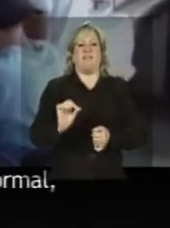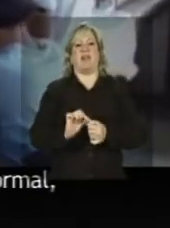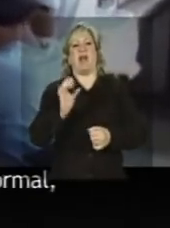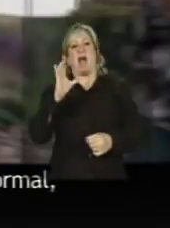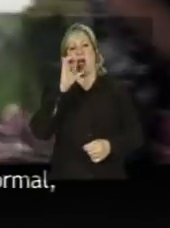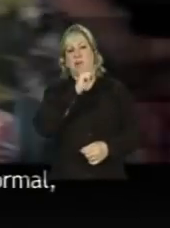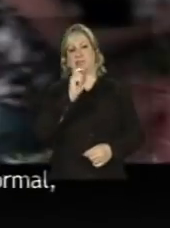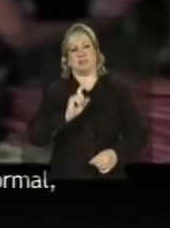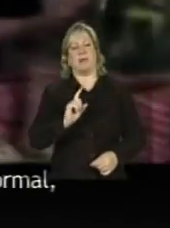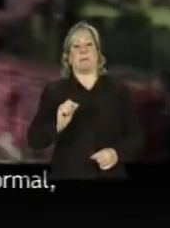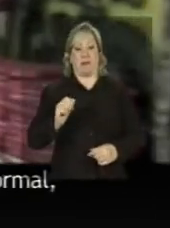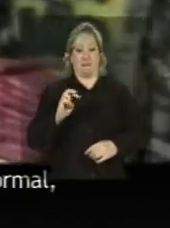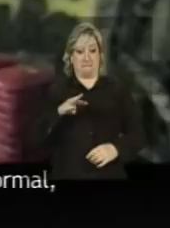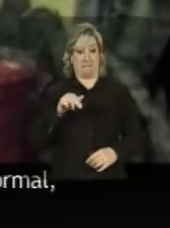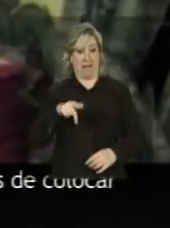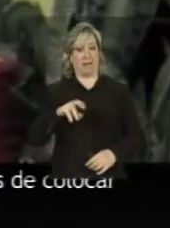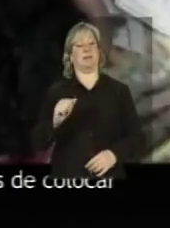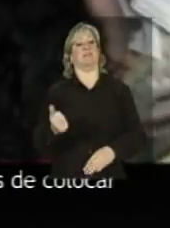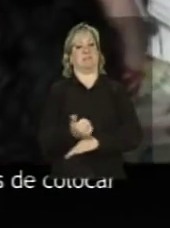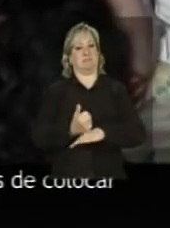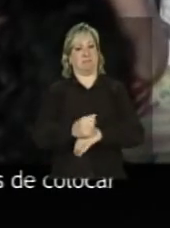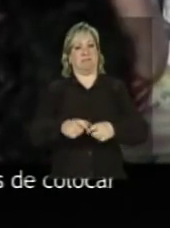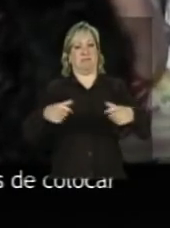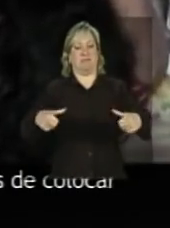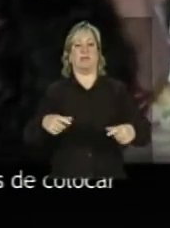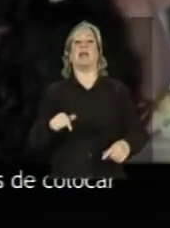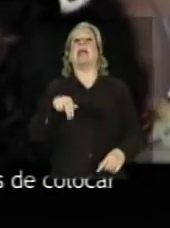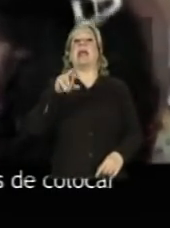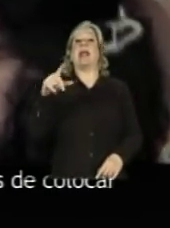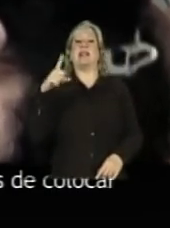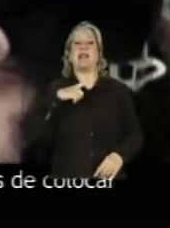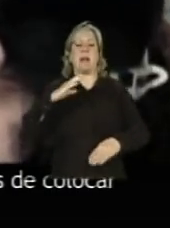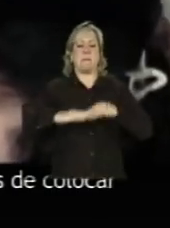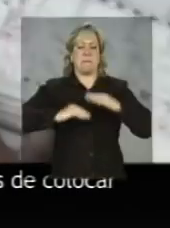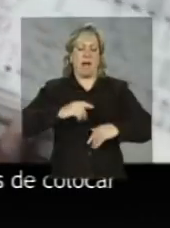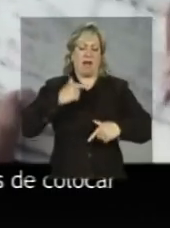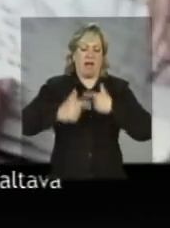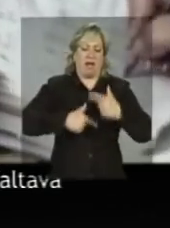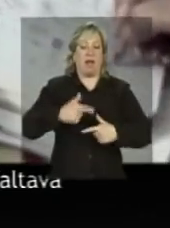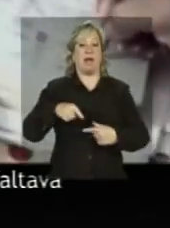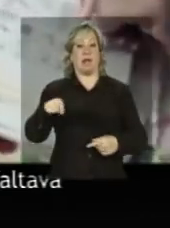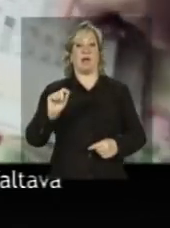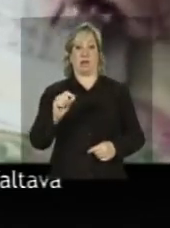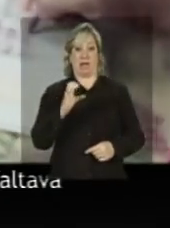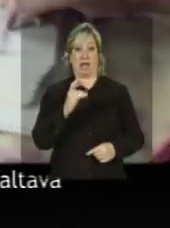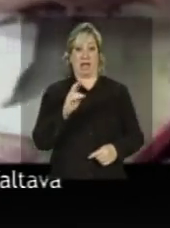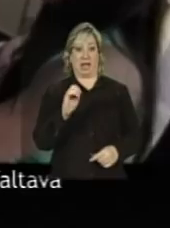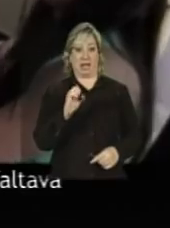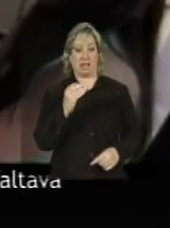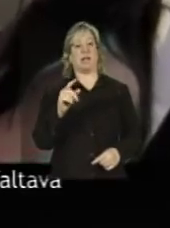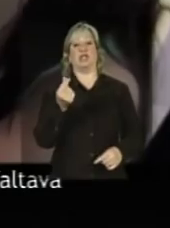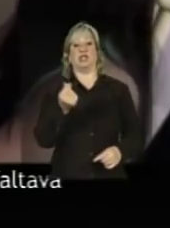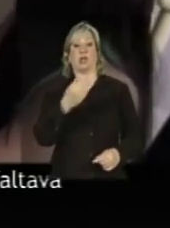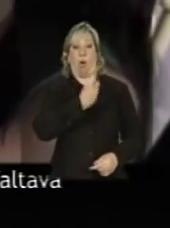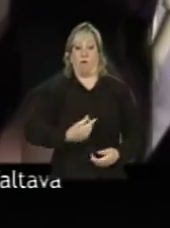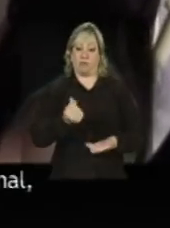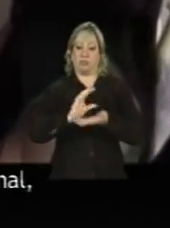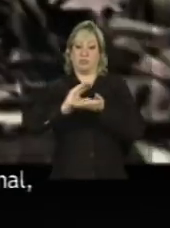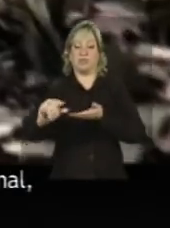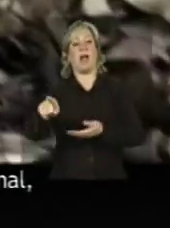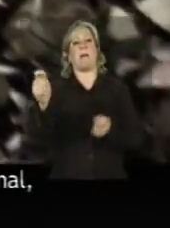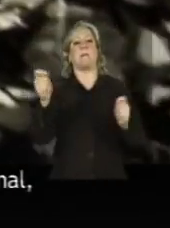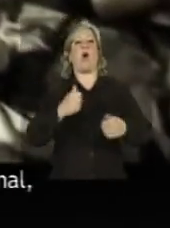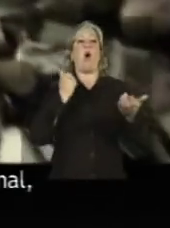Para quem tem um negócio informal, o Crescer é uma oportunidade a mais de colocar a vida em dia e ter o apoio que